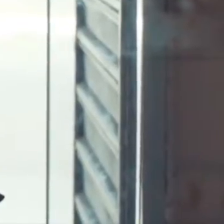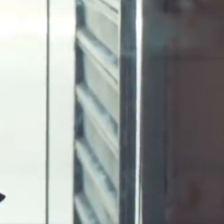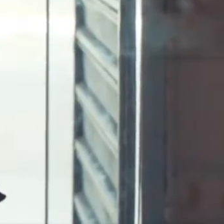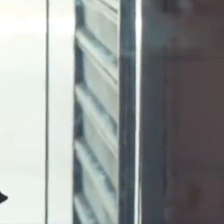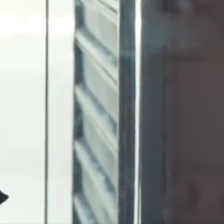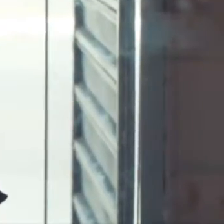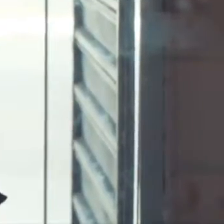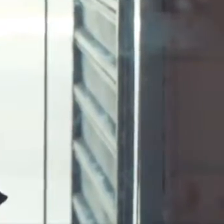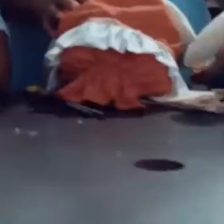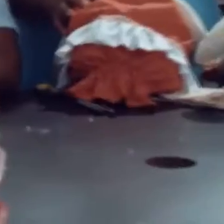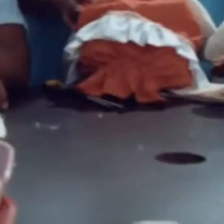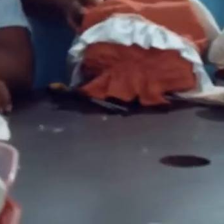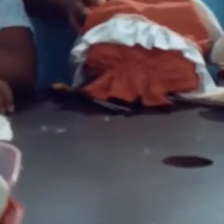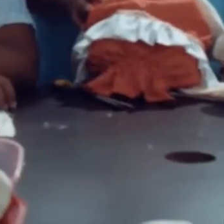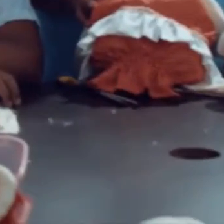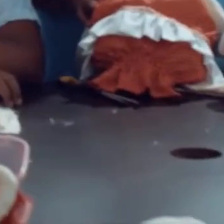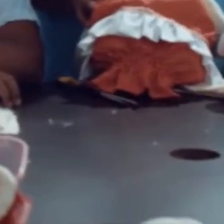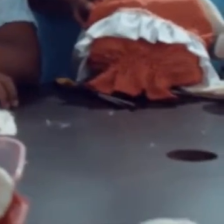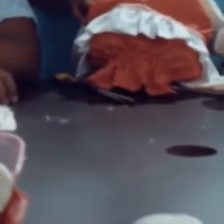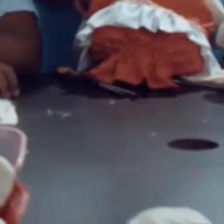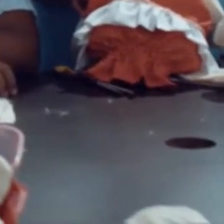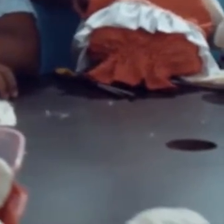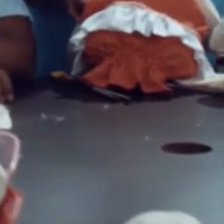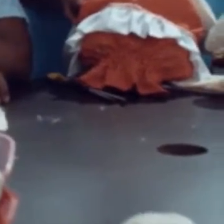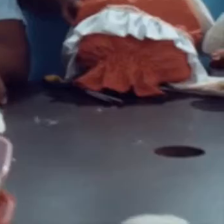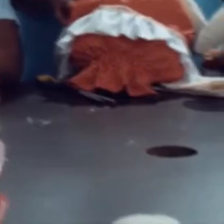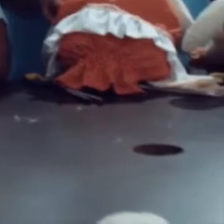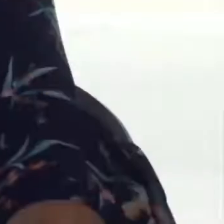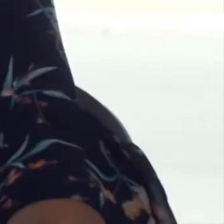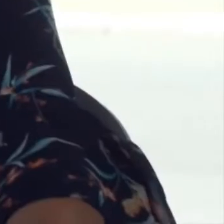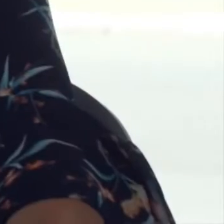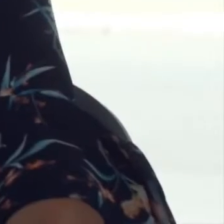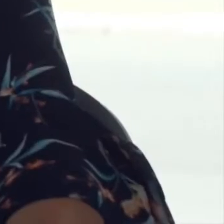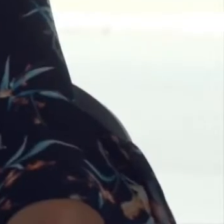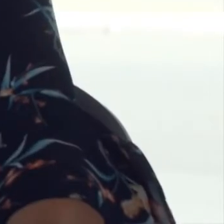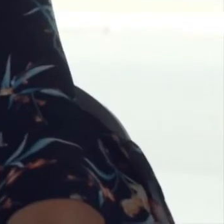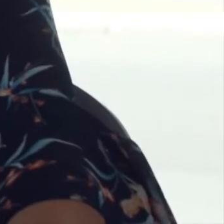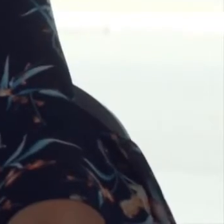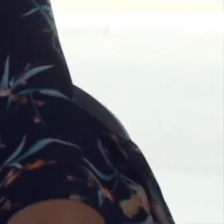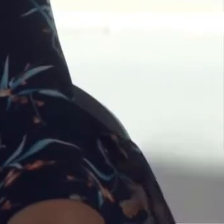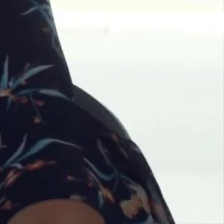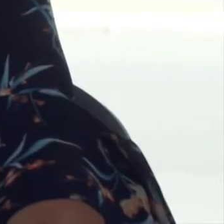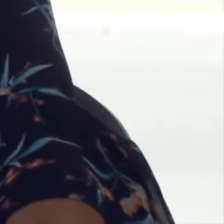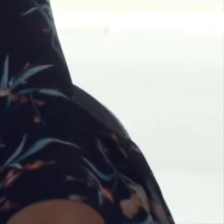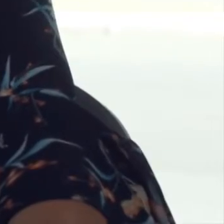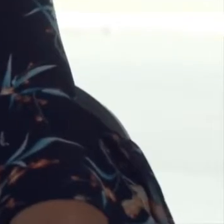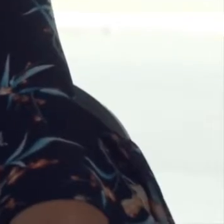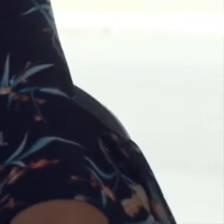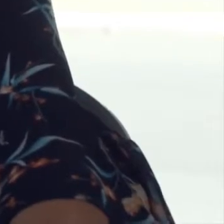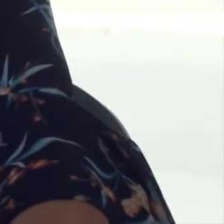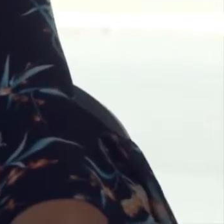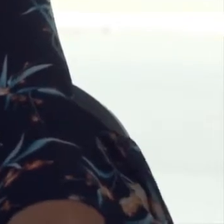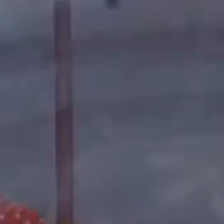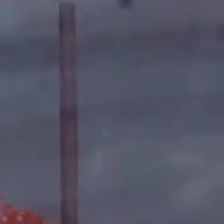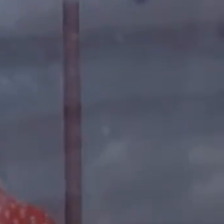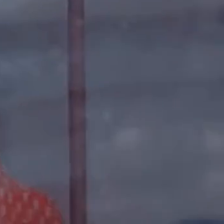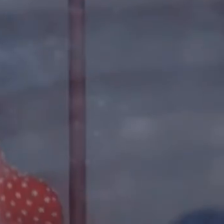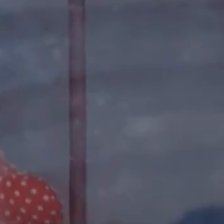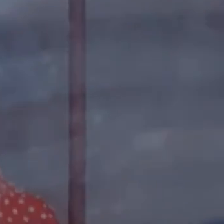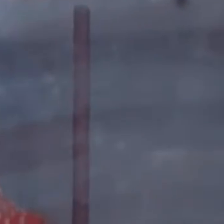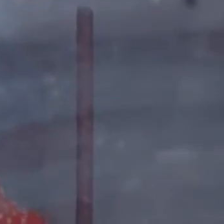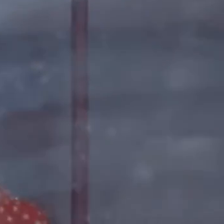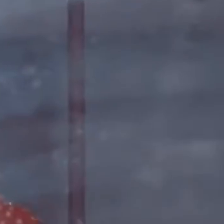É disso pra frente e vai ser só sucesso. Eu sou uma mulher de atitude. Por isso hoje estou aqui.